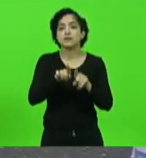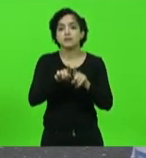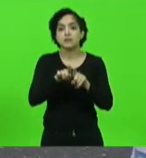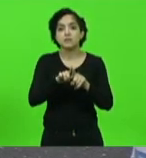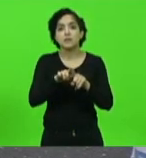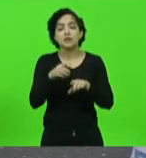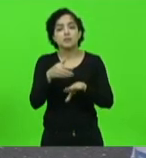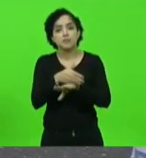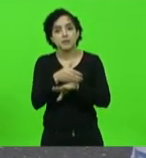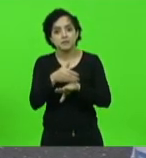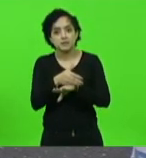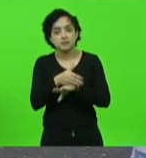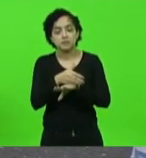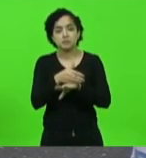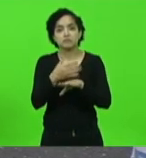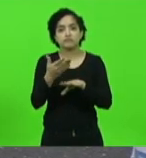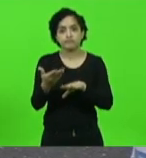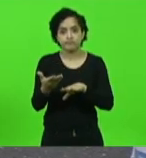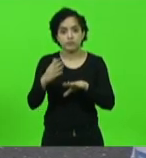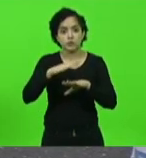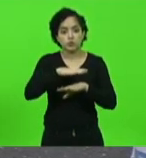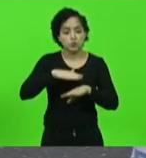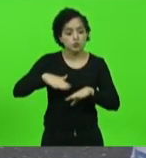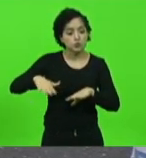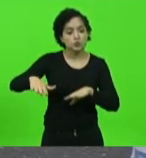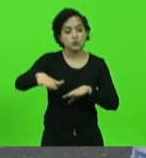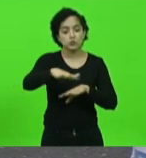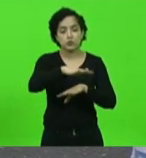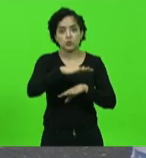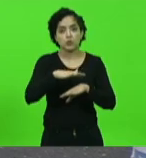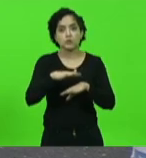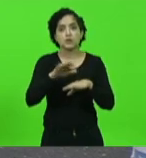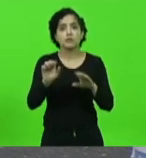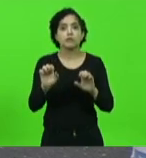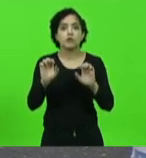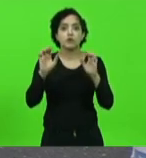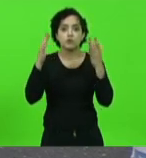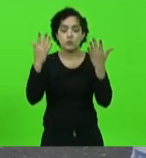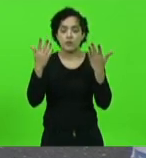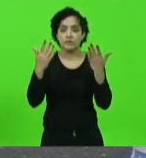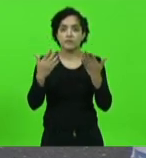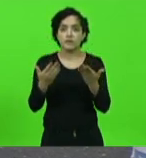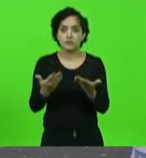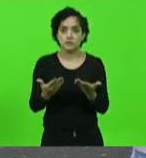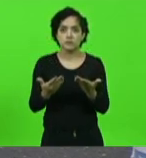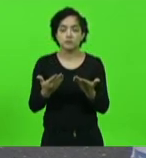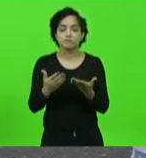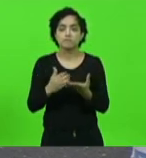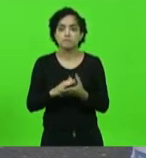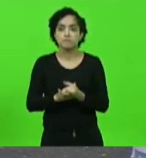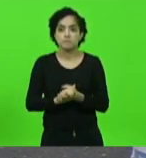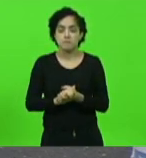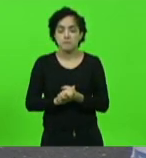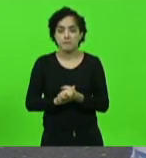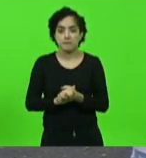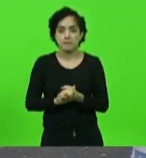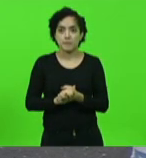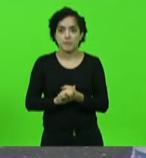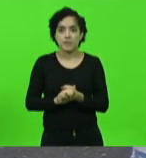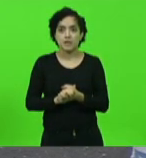dos municípios de toda a região num evento excepcional com a